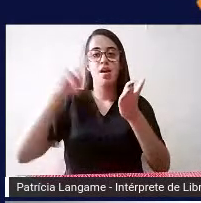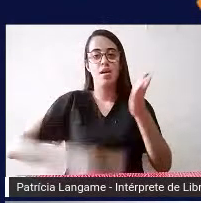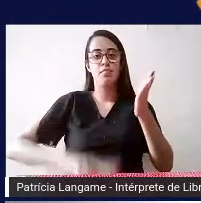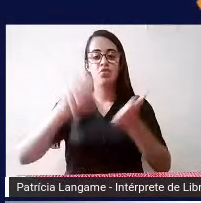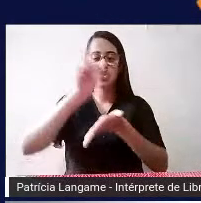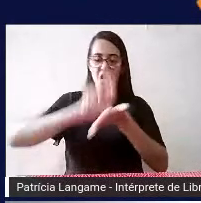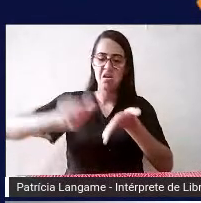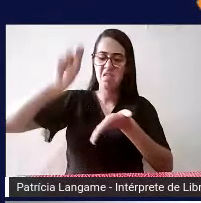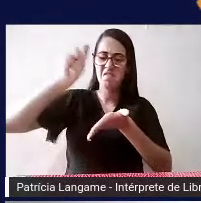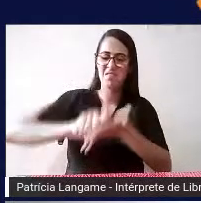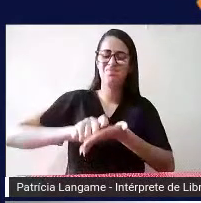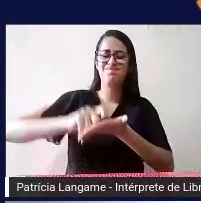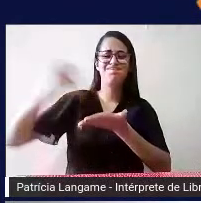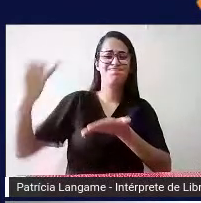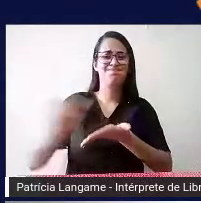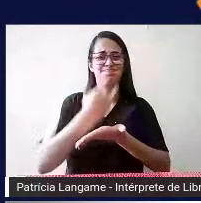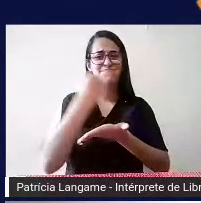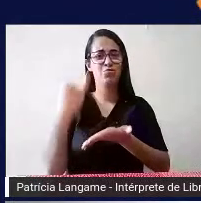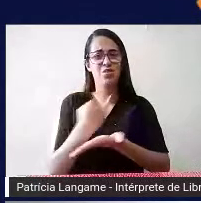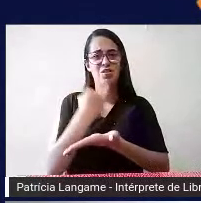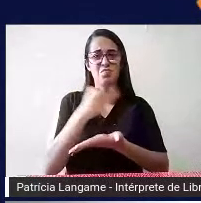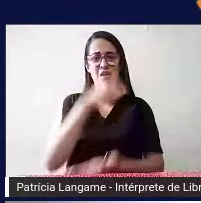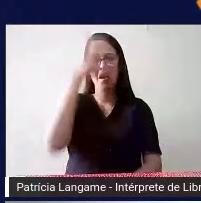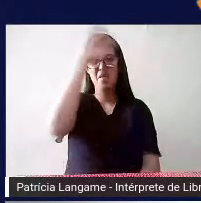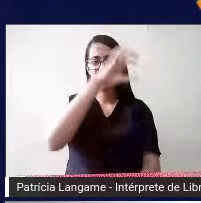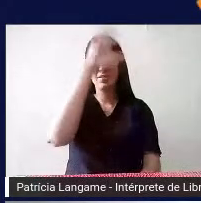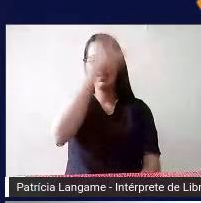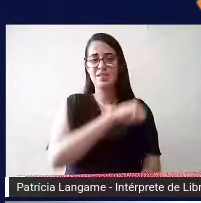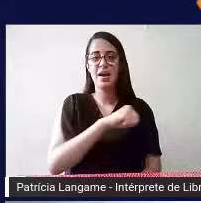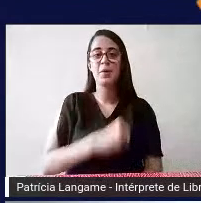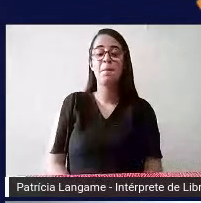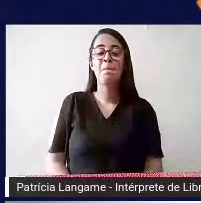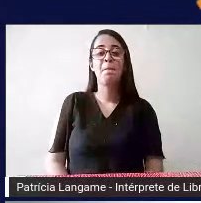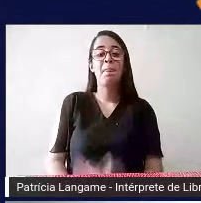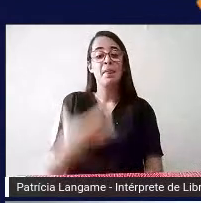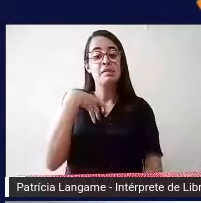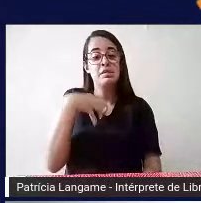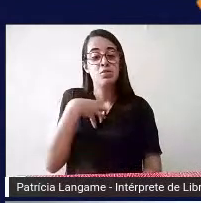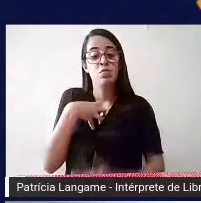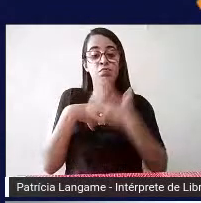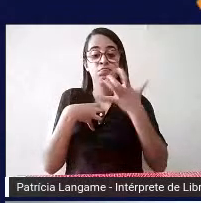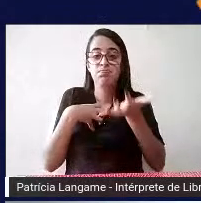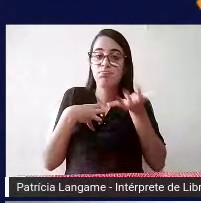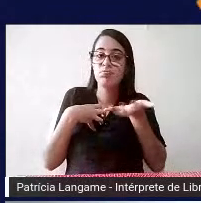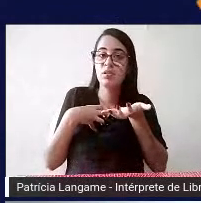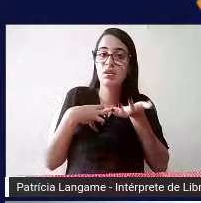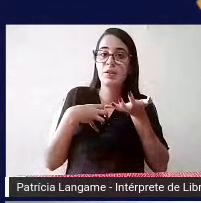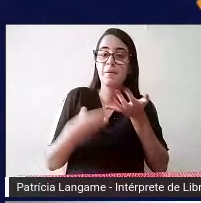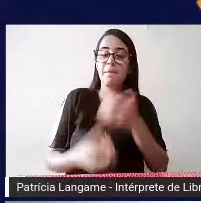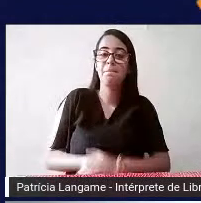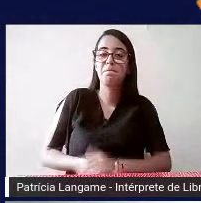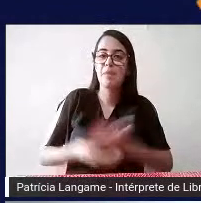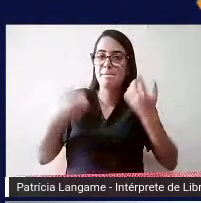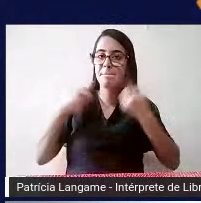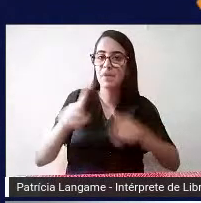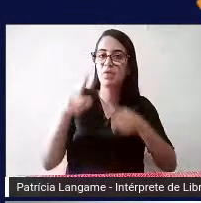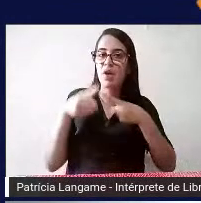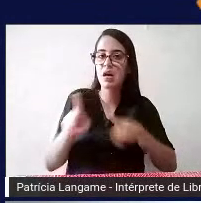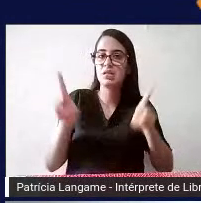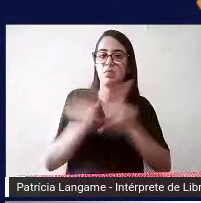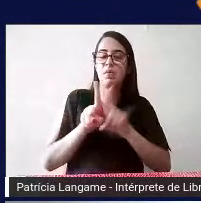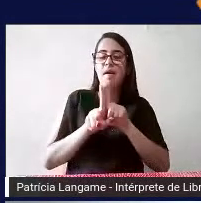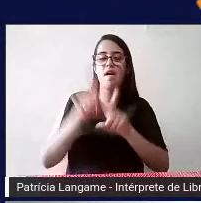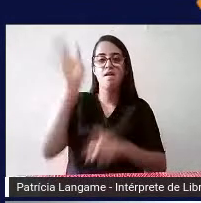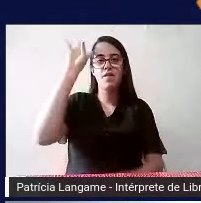premissa fundamental para o aprendizado né nesse sentido né eu queria deixar aqui como como provocação como reflexão